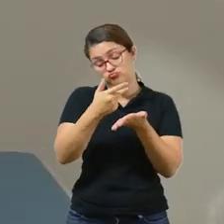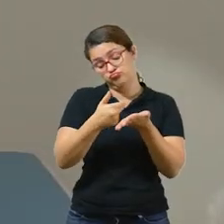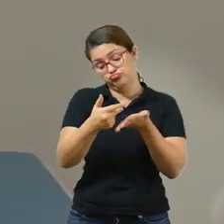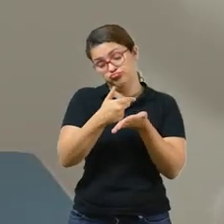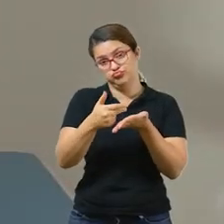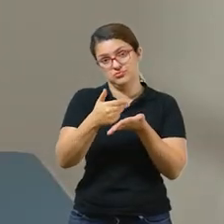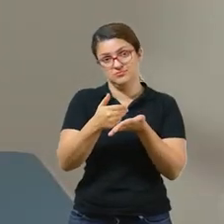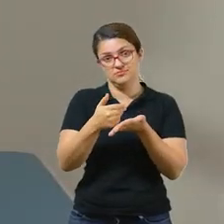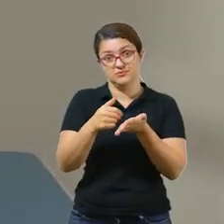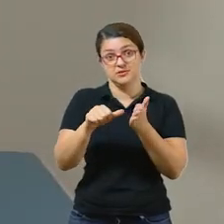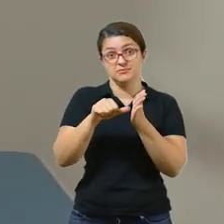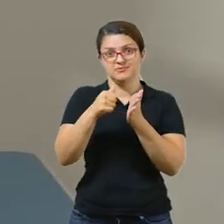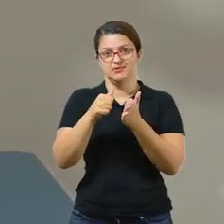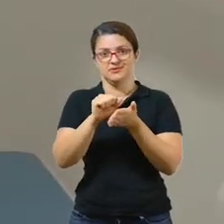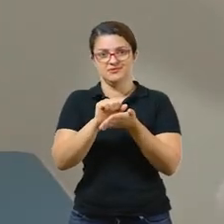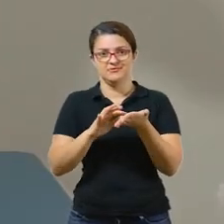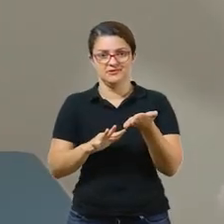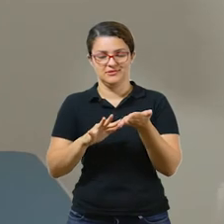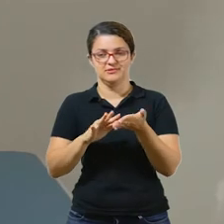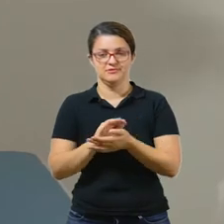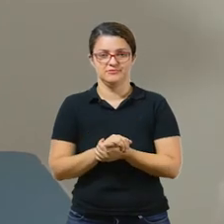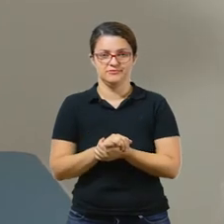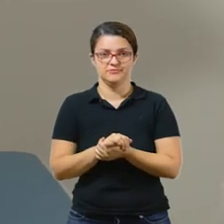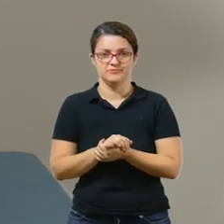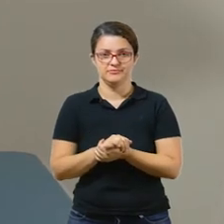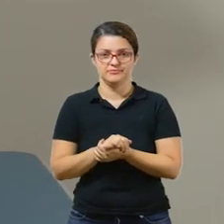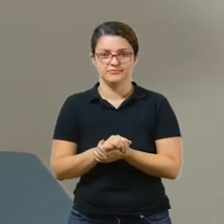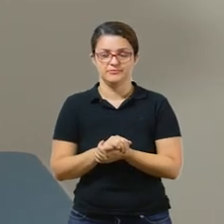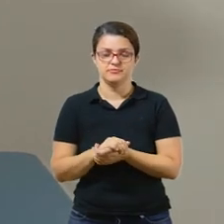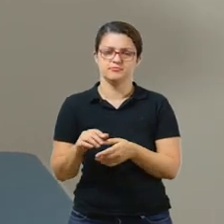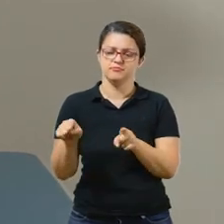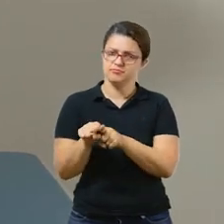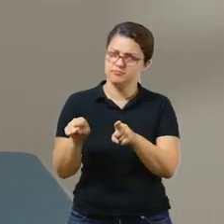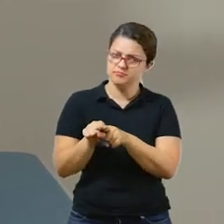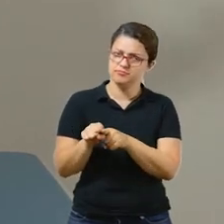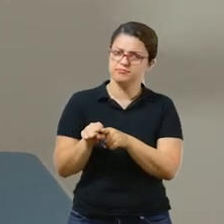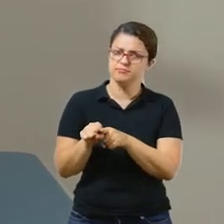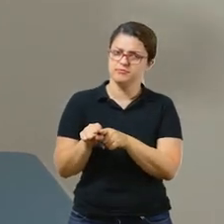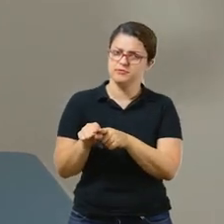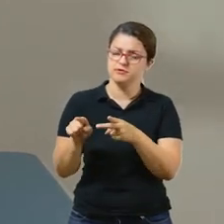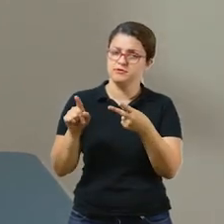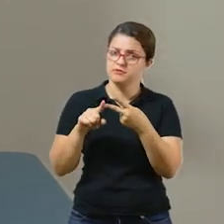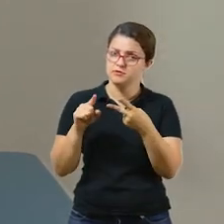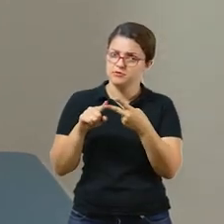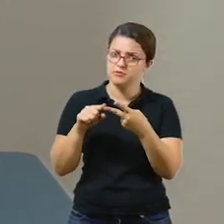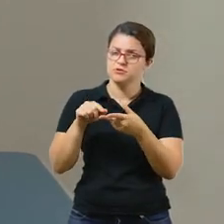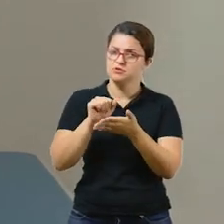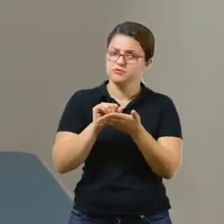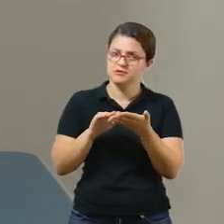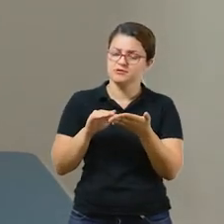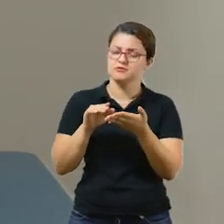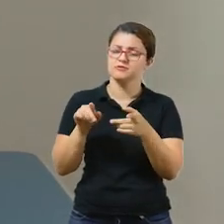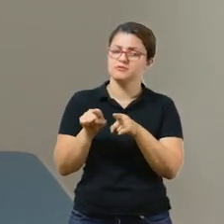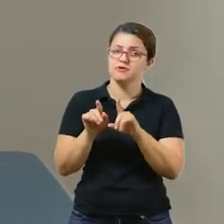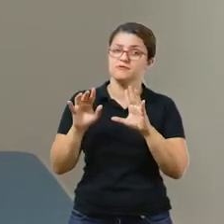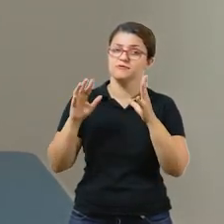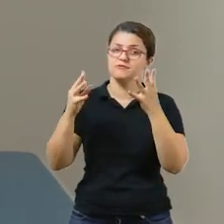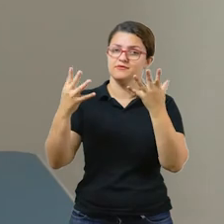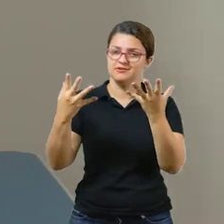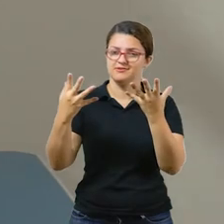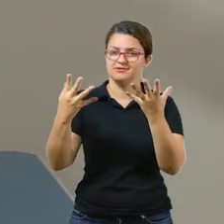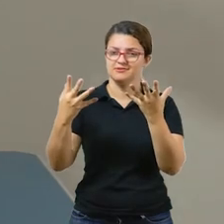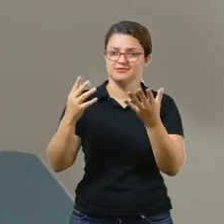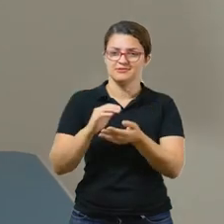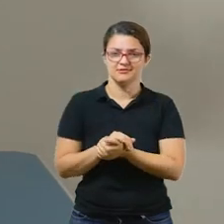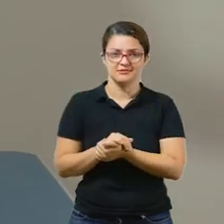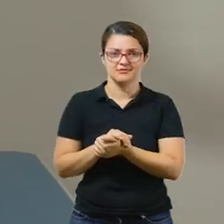Essa é a nossa primeira atividade. E a segunda atividade, que também acontece nesse dia da independência lá dos Estados Unidos,